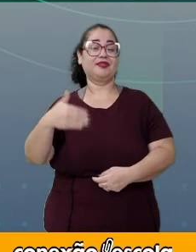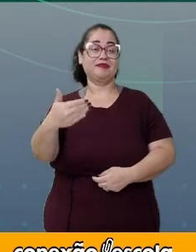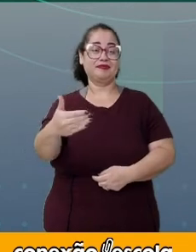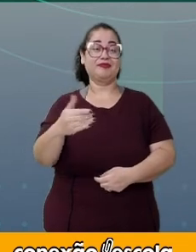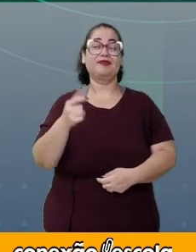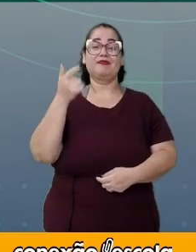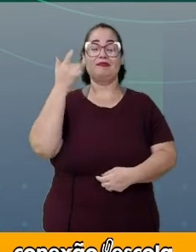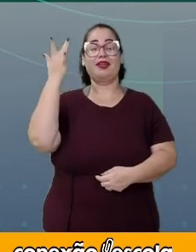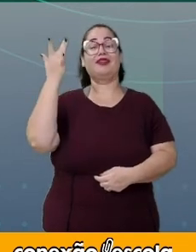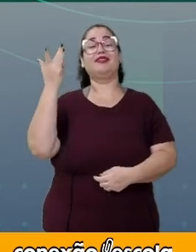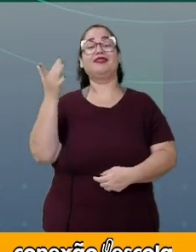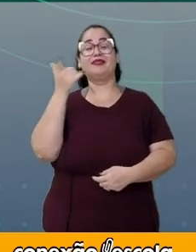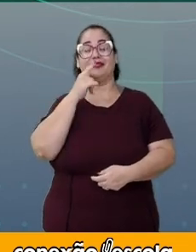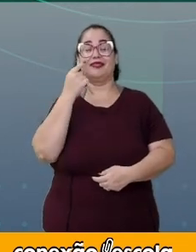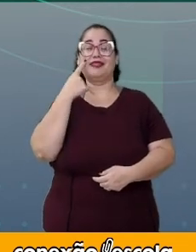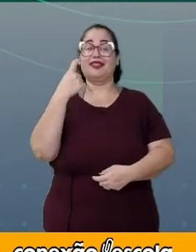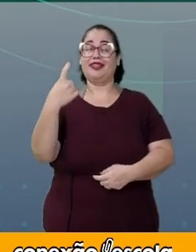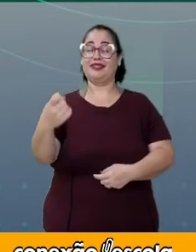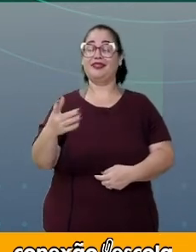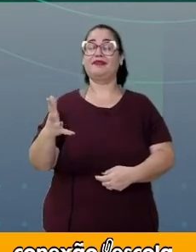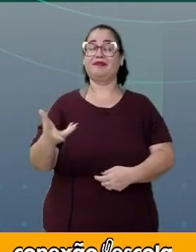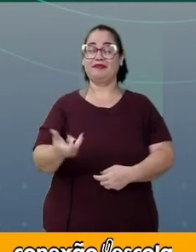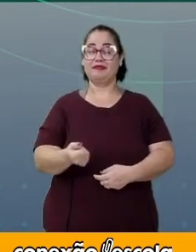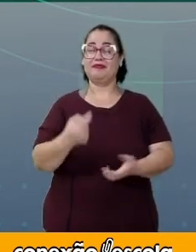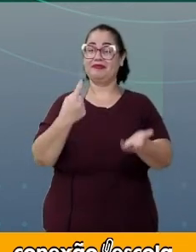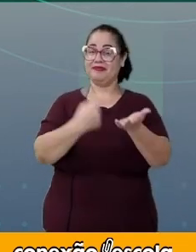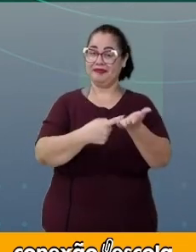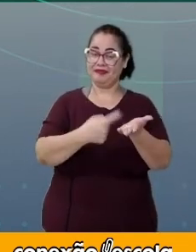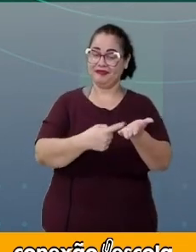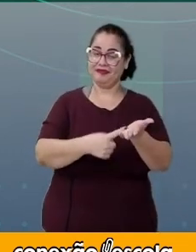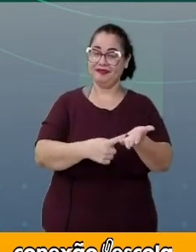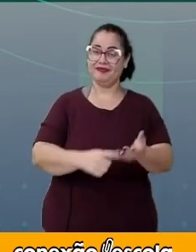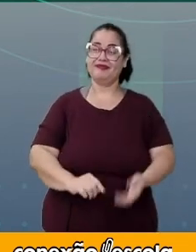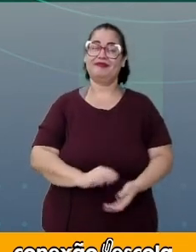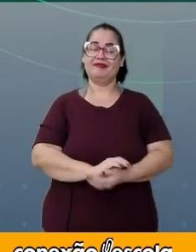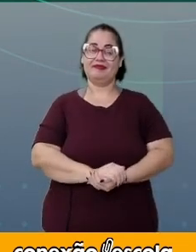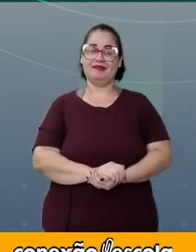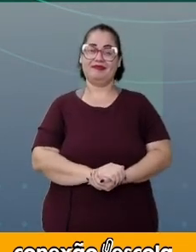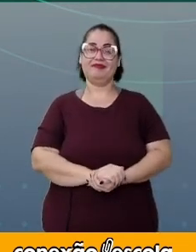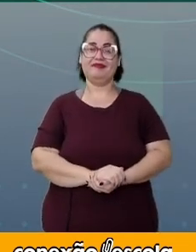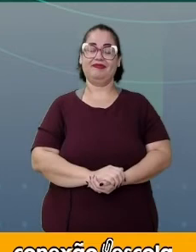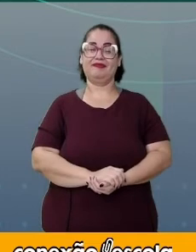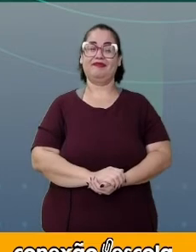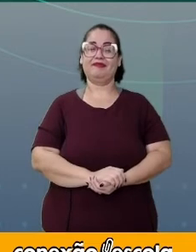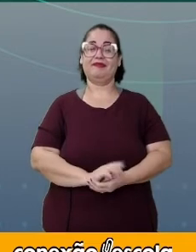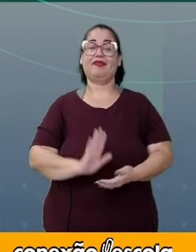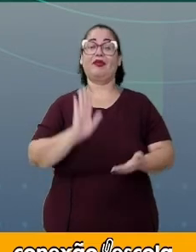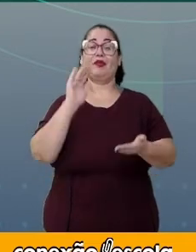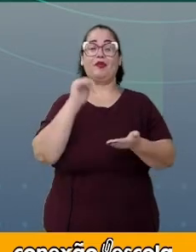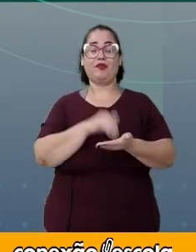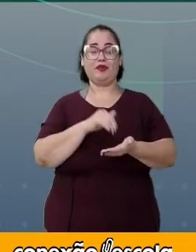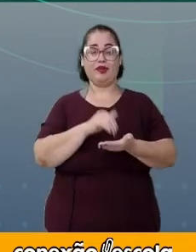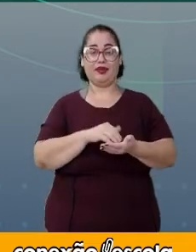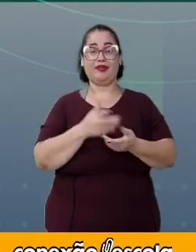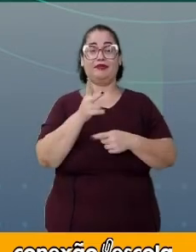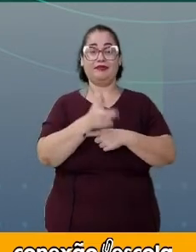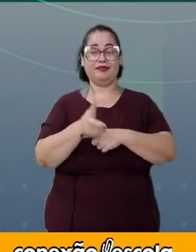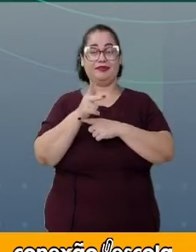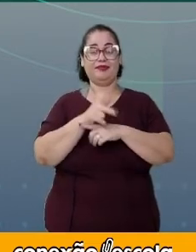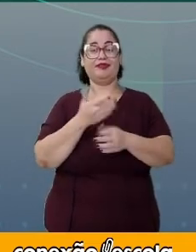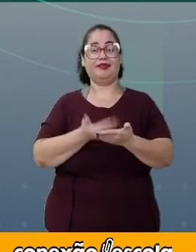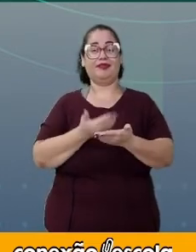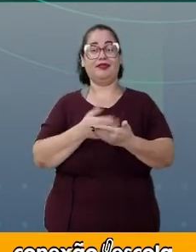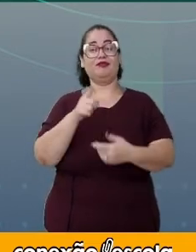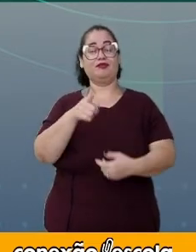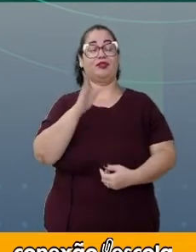ficar mais interativo. Combinado? Ao final da nossa videoaula,